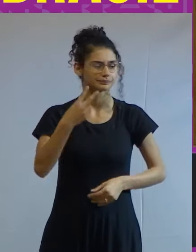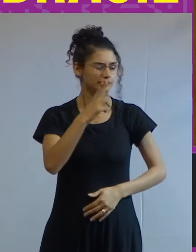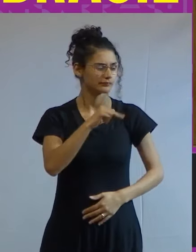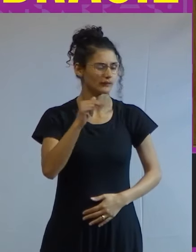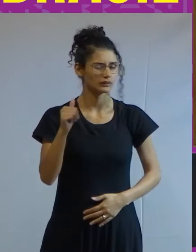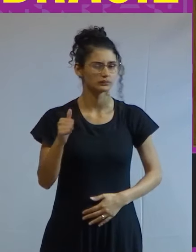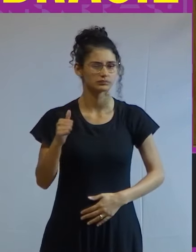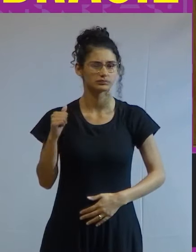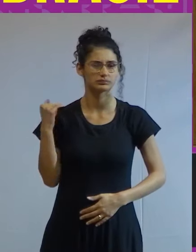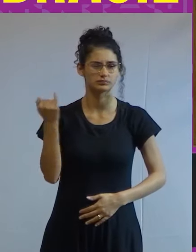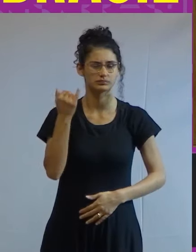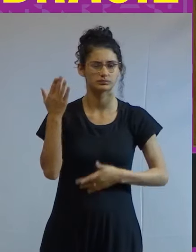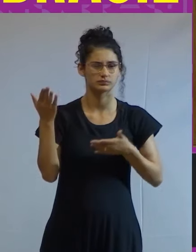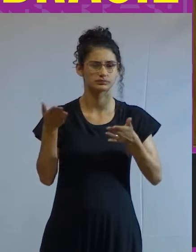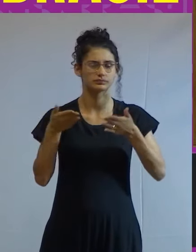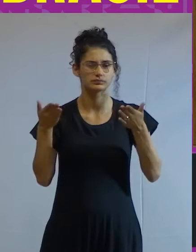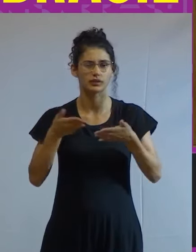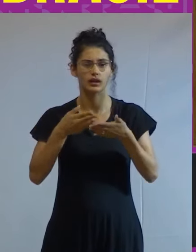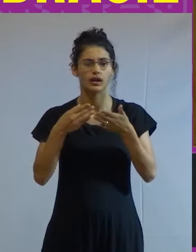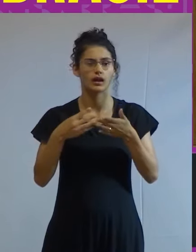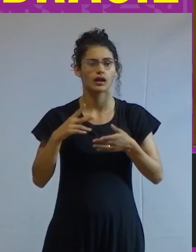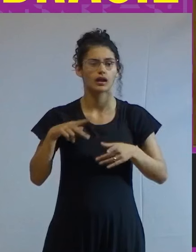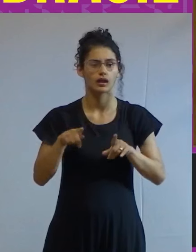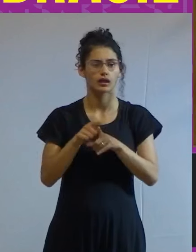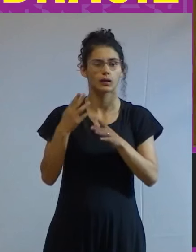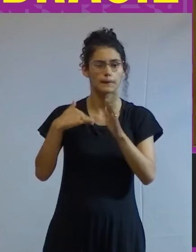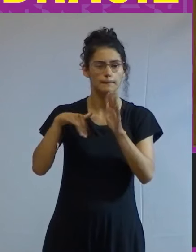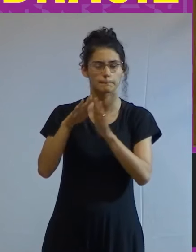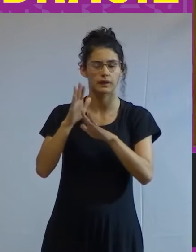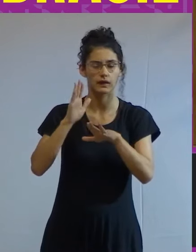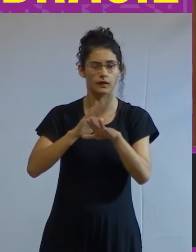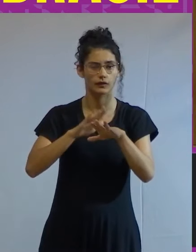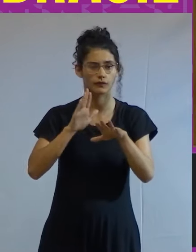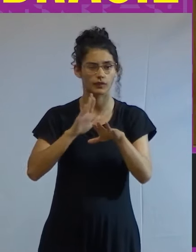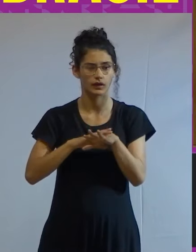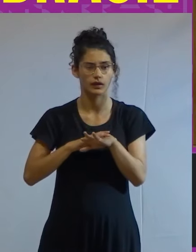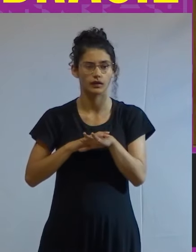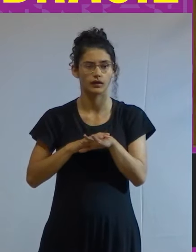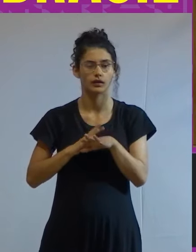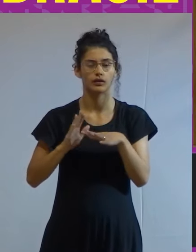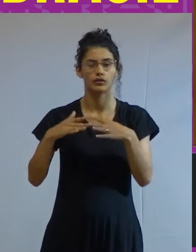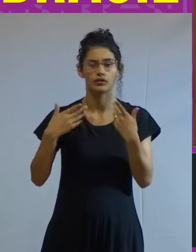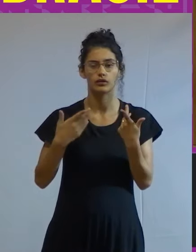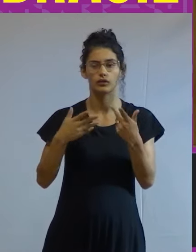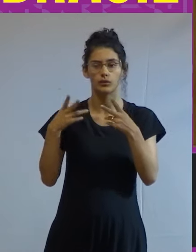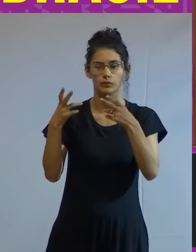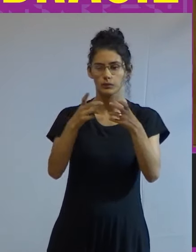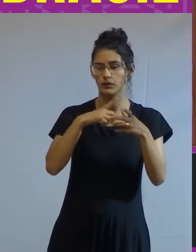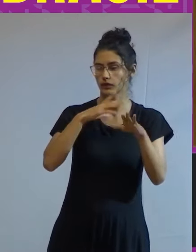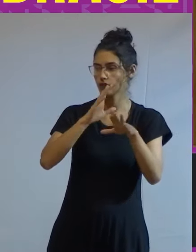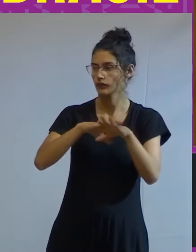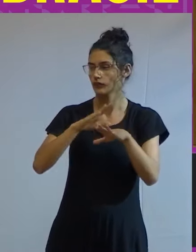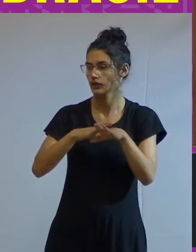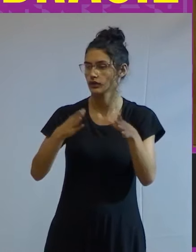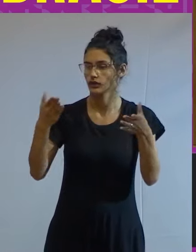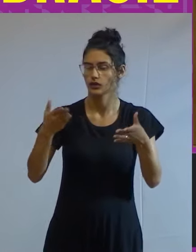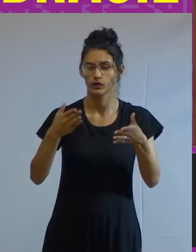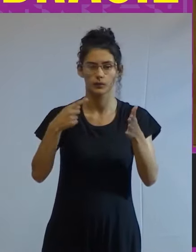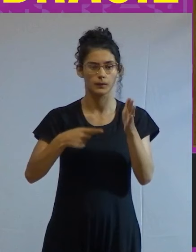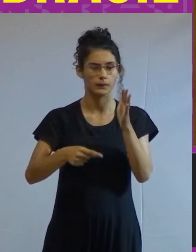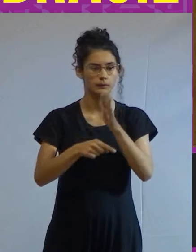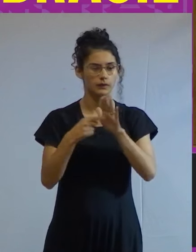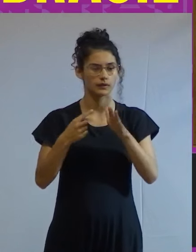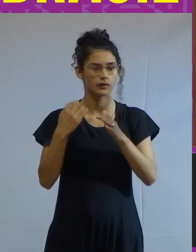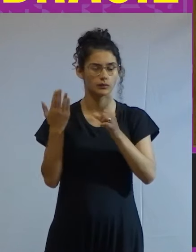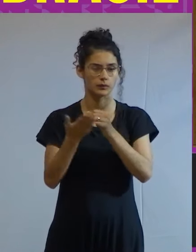muito robusta por aqui vem sendo ainda mais constrangida desde que a austeridade foi adotada como princípio